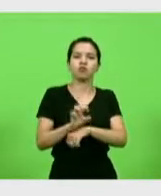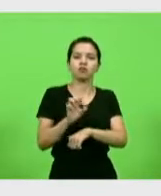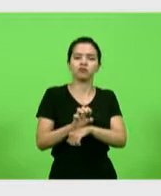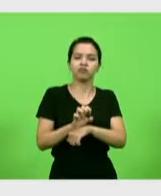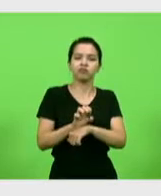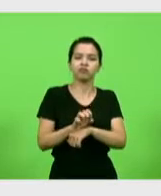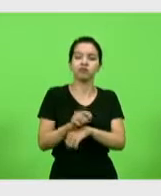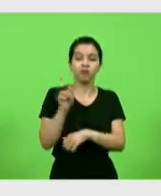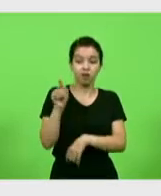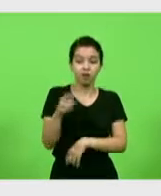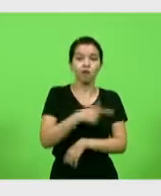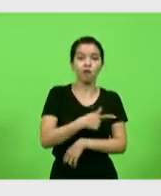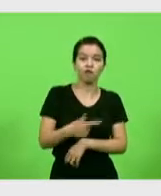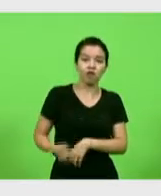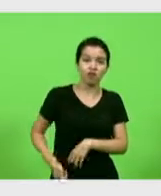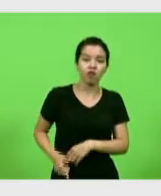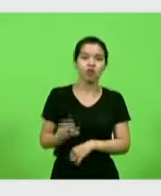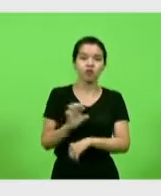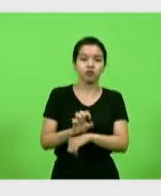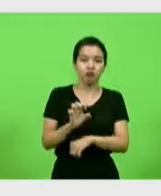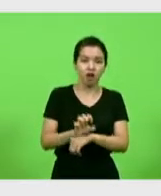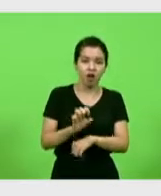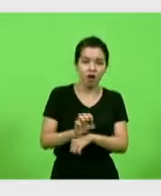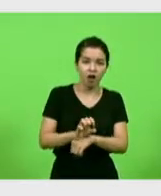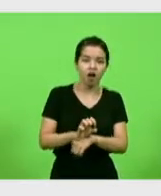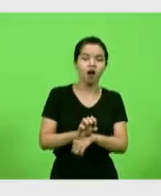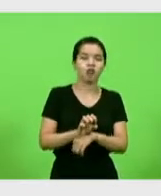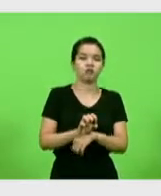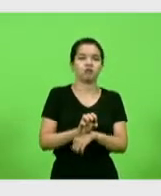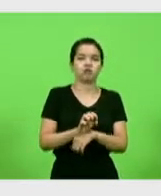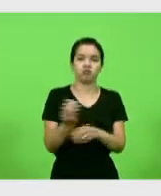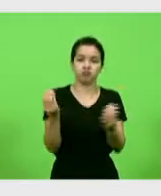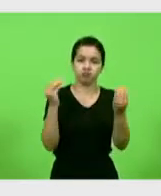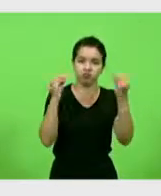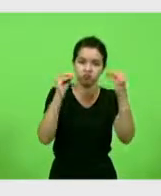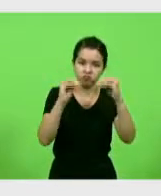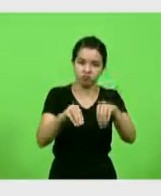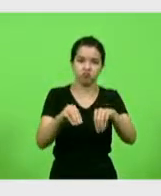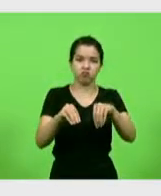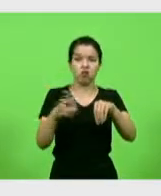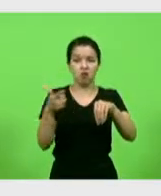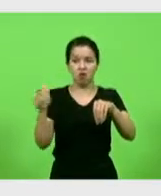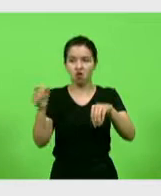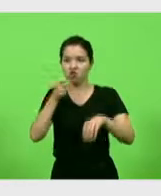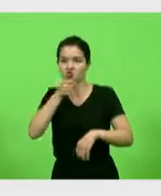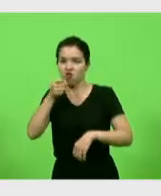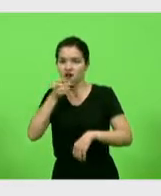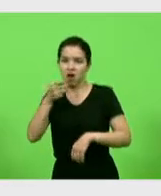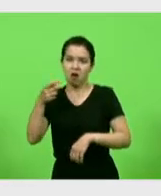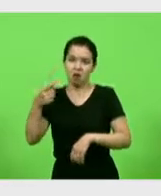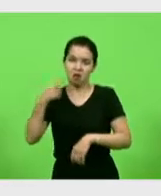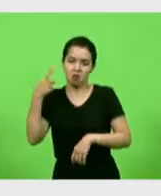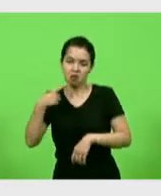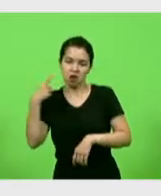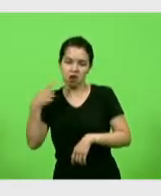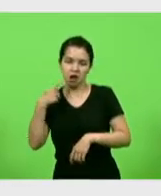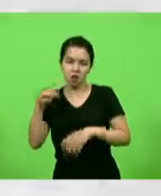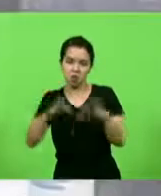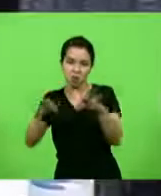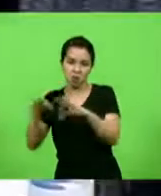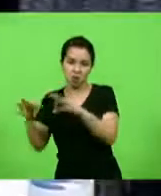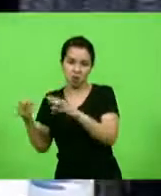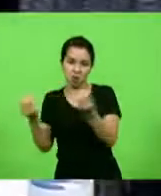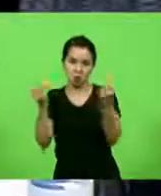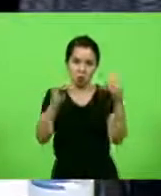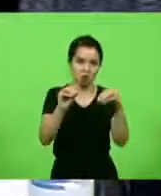pelo governo do Estado de Santa Catarina, não é matéria de jornal, não é matéria produzida por deputado, foi o governo do Estado que em 20 de